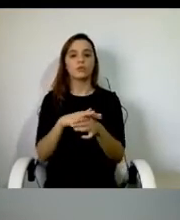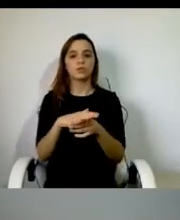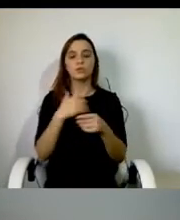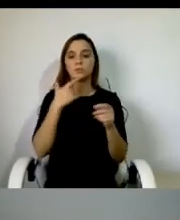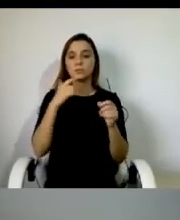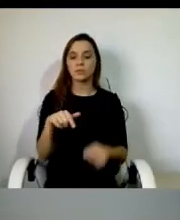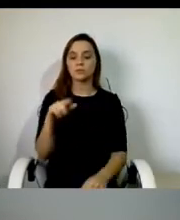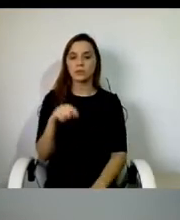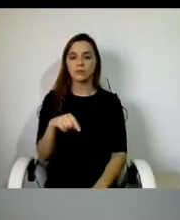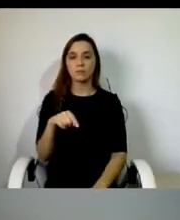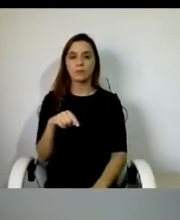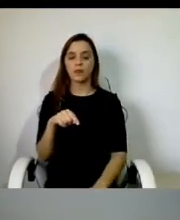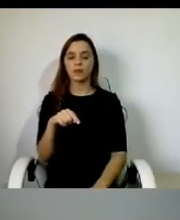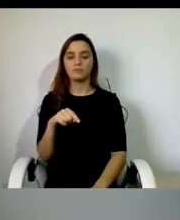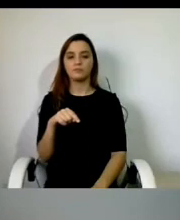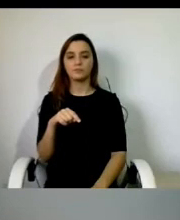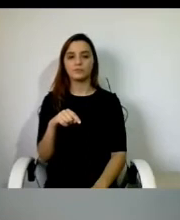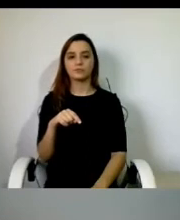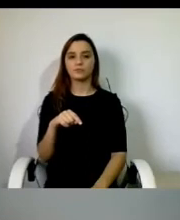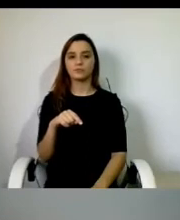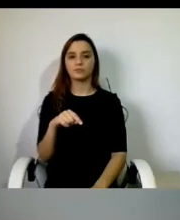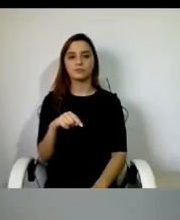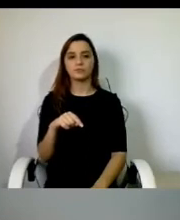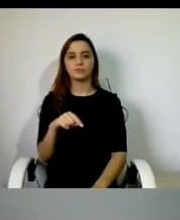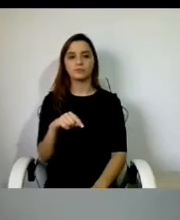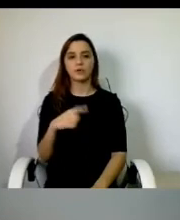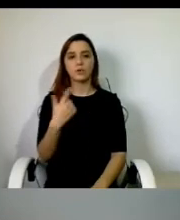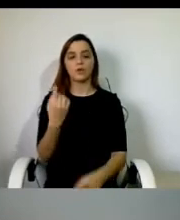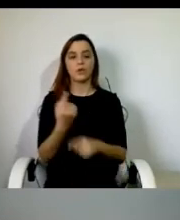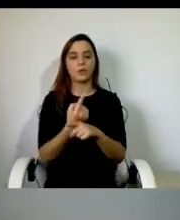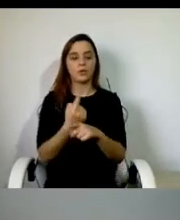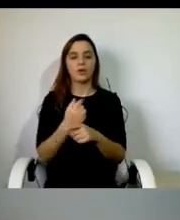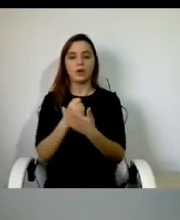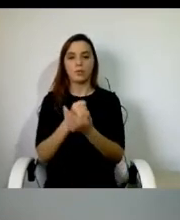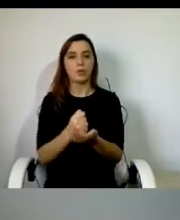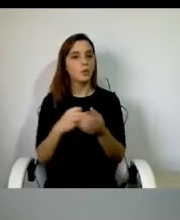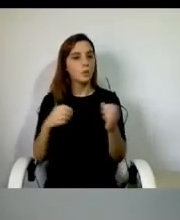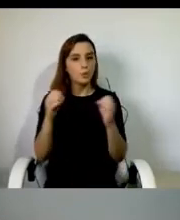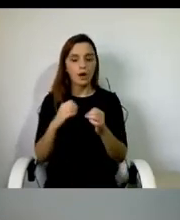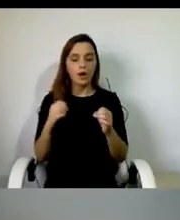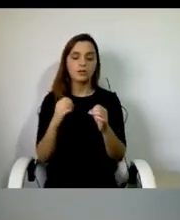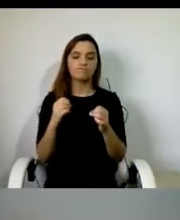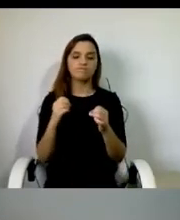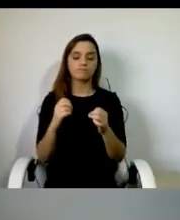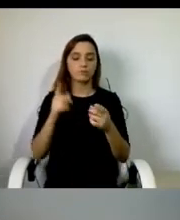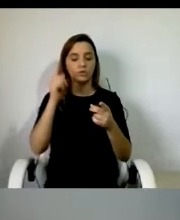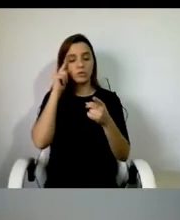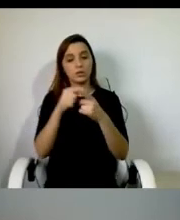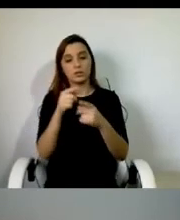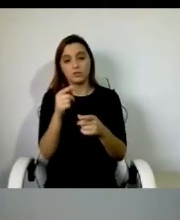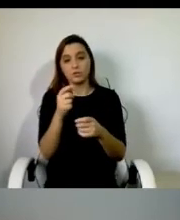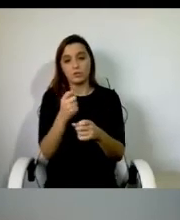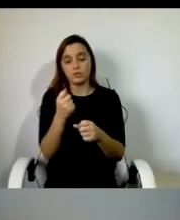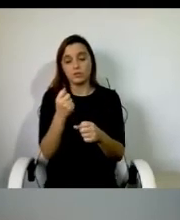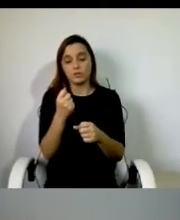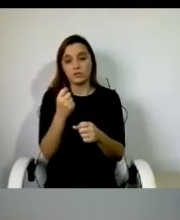têm os produtos de apoio adequados para este exercício do serviço de